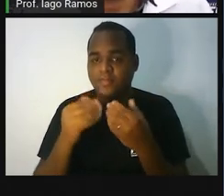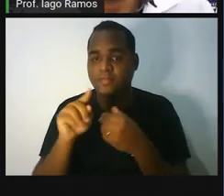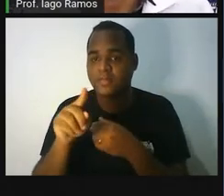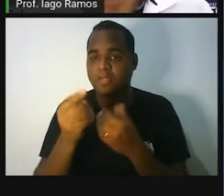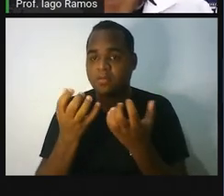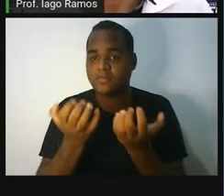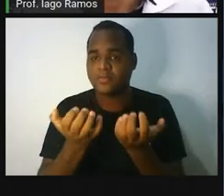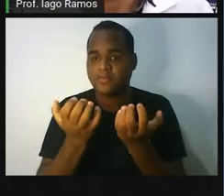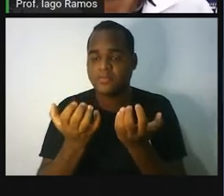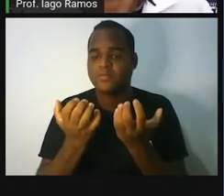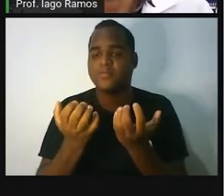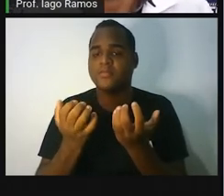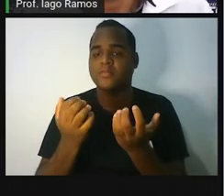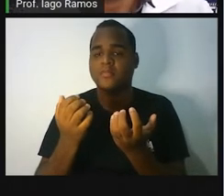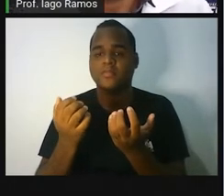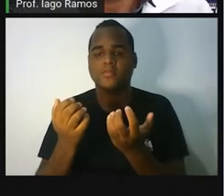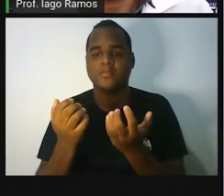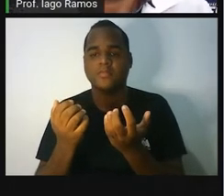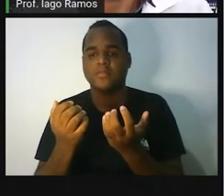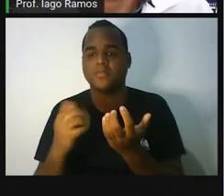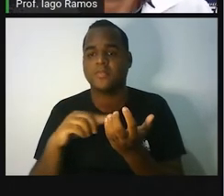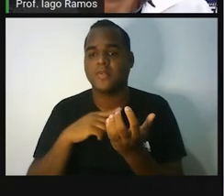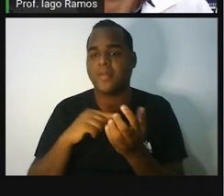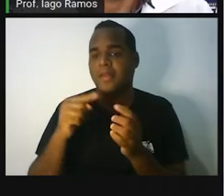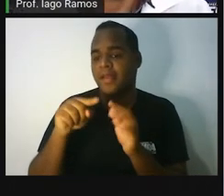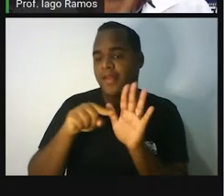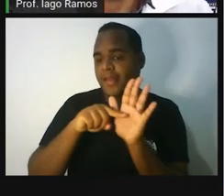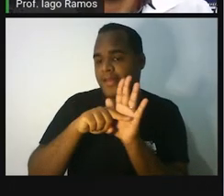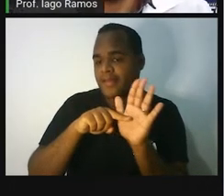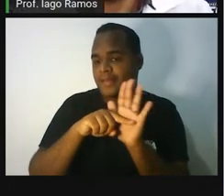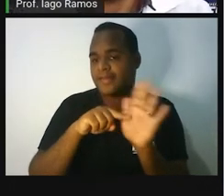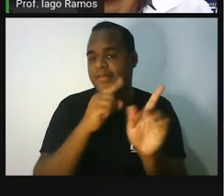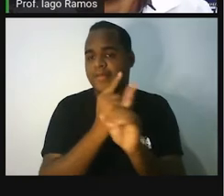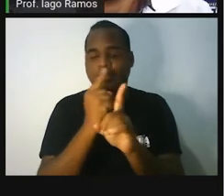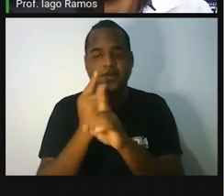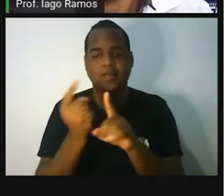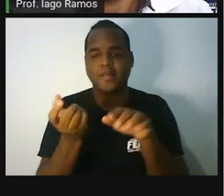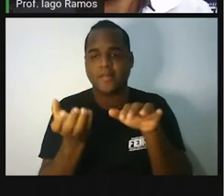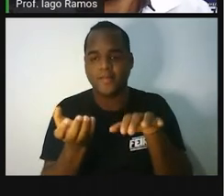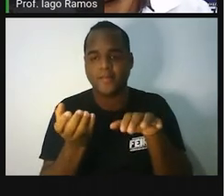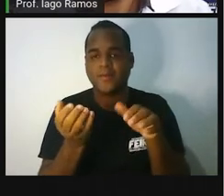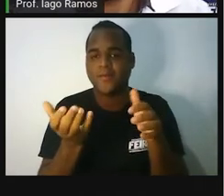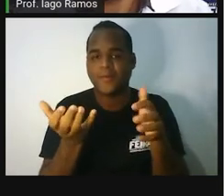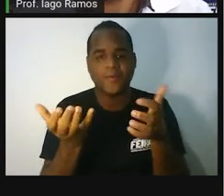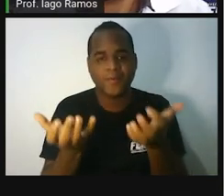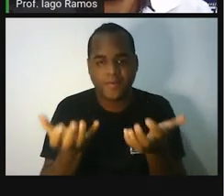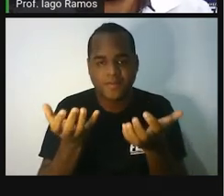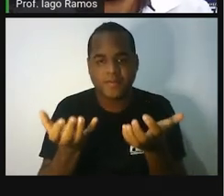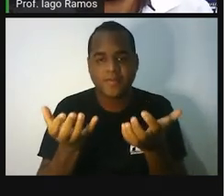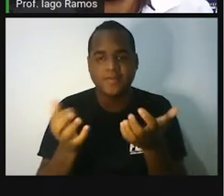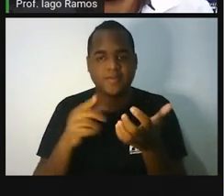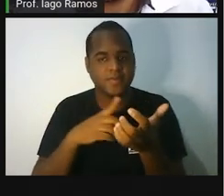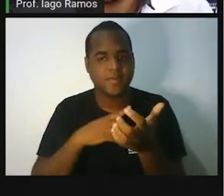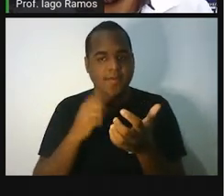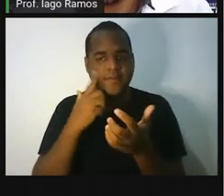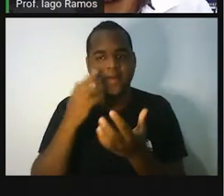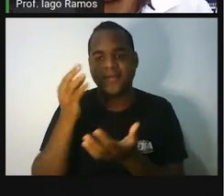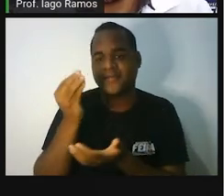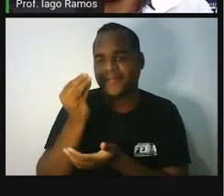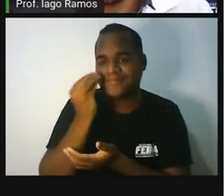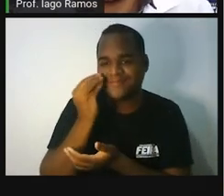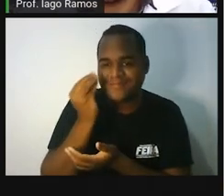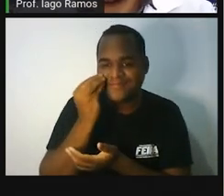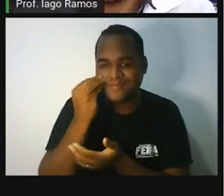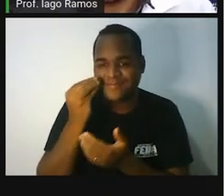o nome mais correto é balança analítica. Vamos voltar? Não vamos avançar, professor. Olha